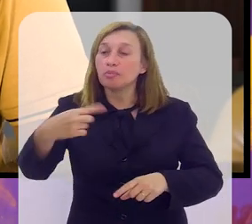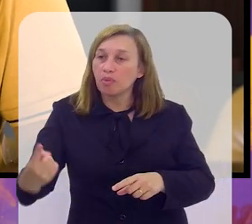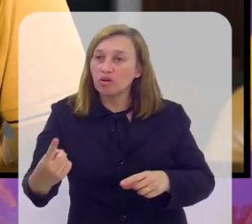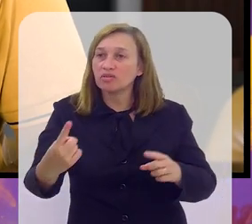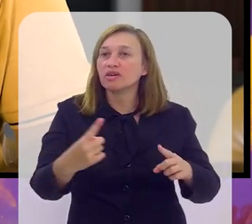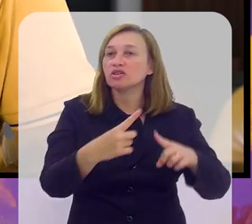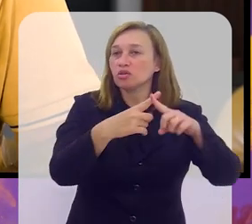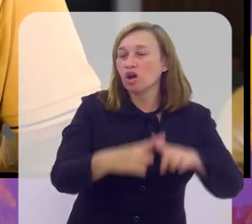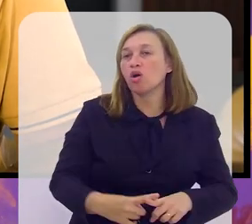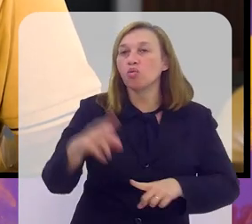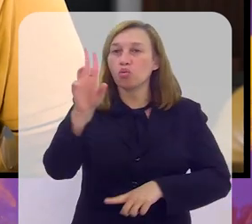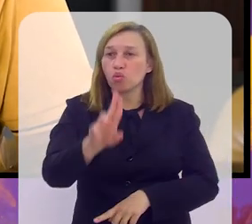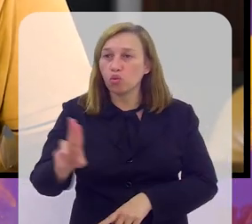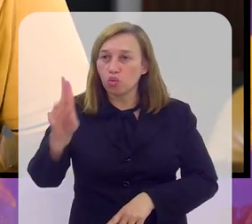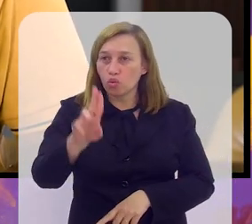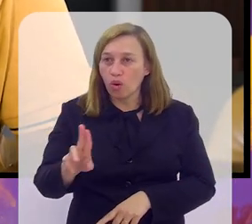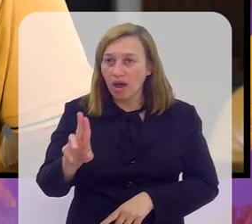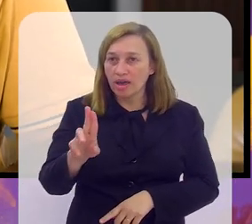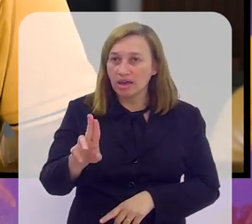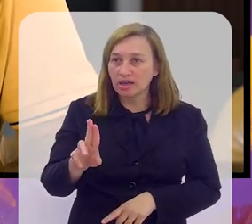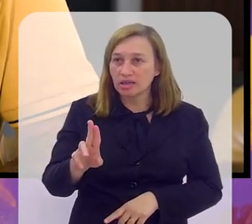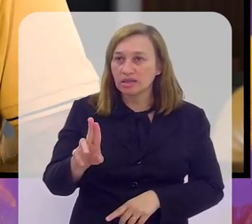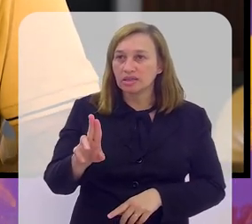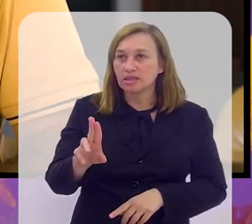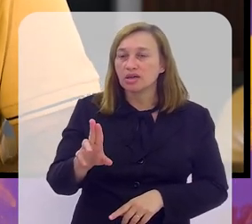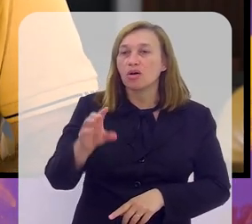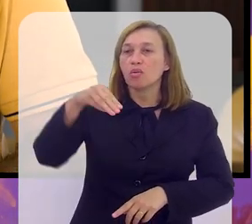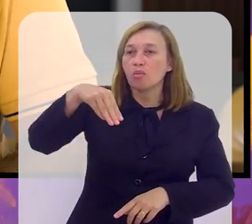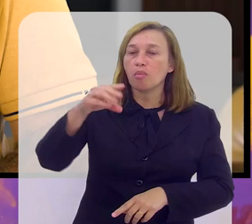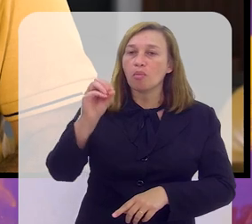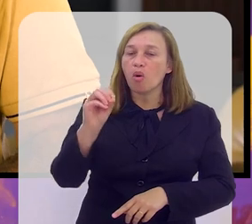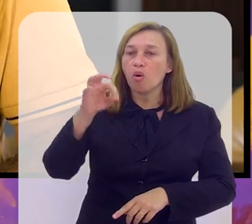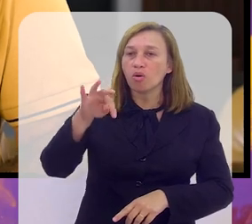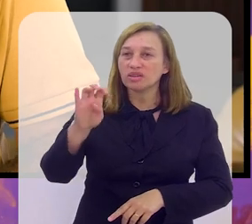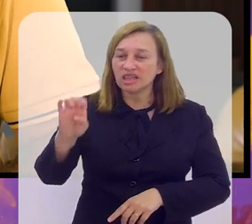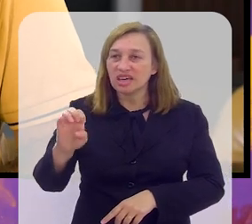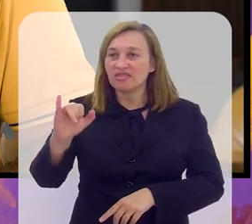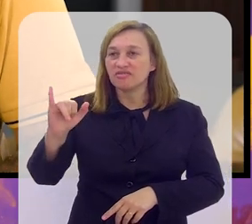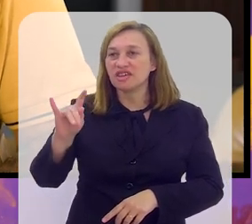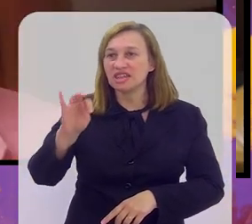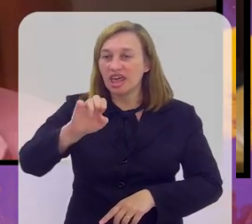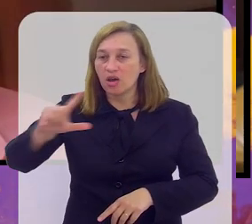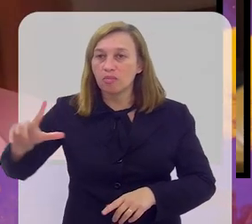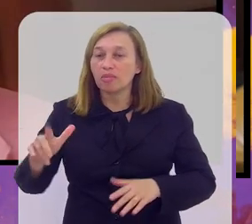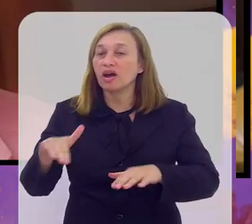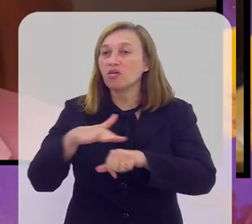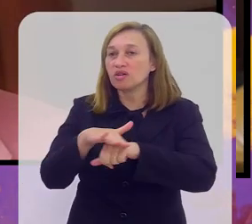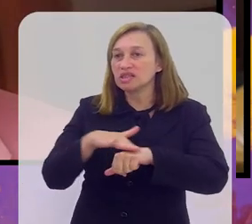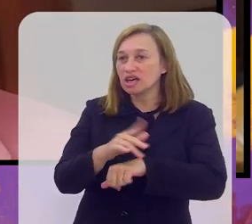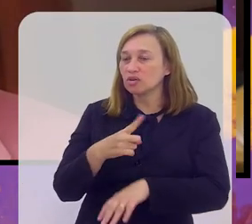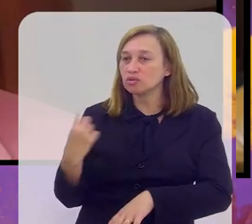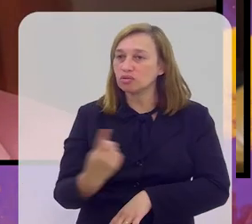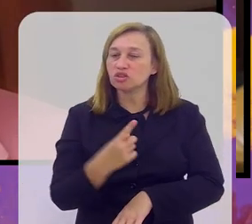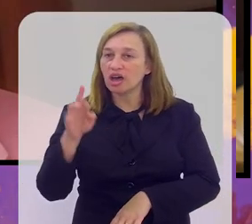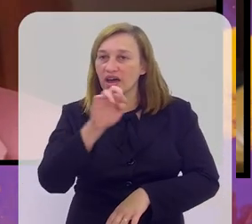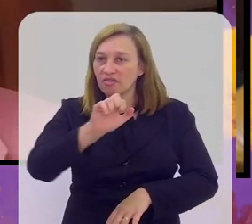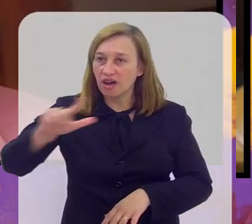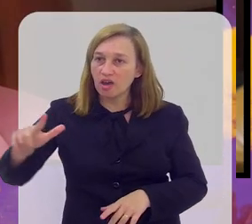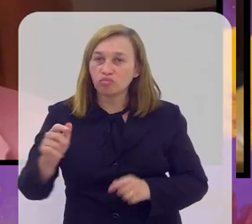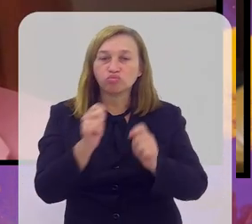adiante do Uruguai no Estádio Centenário em Montevideo. Para conversar com a gente, Rafael Marques,